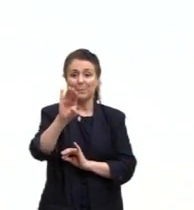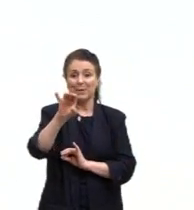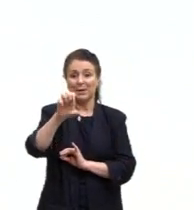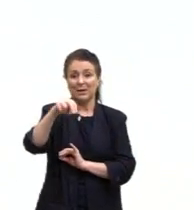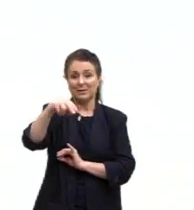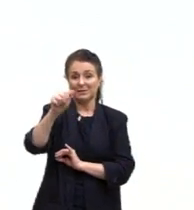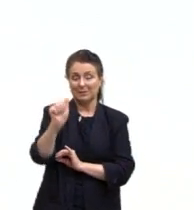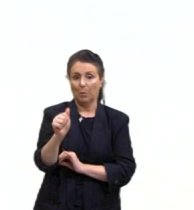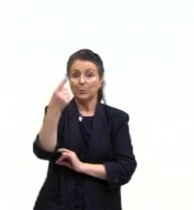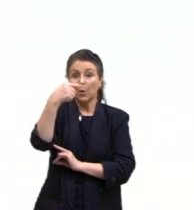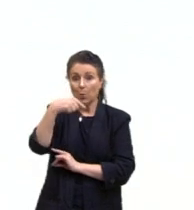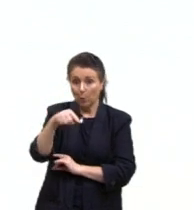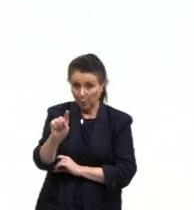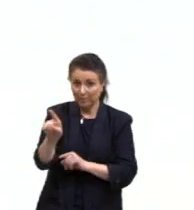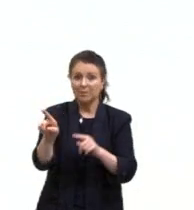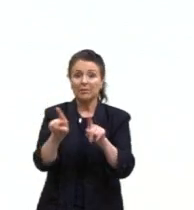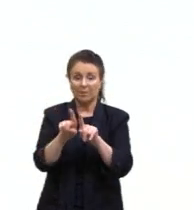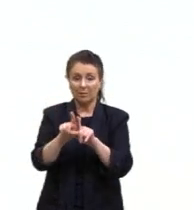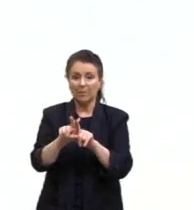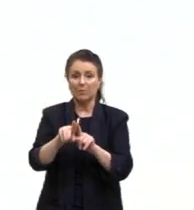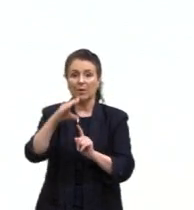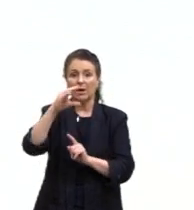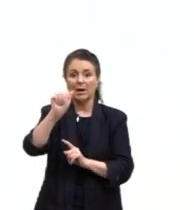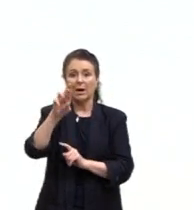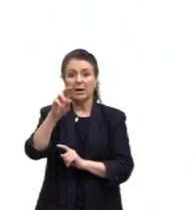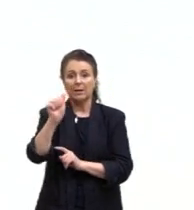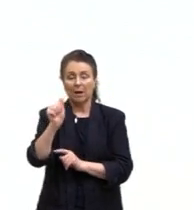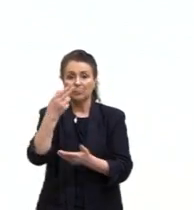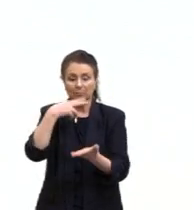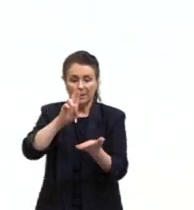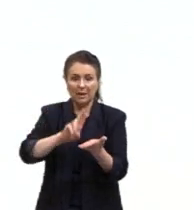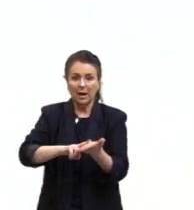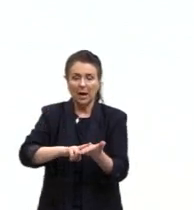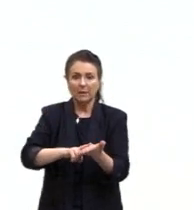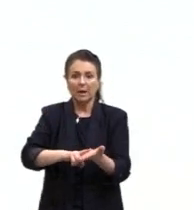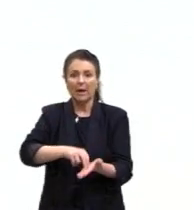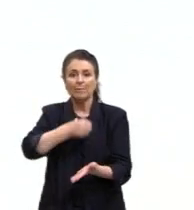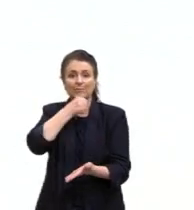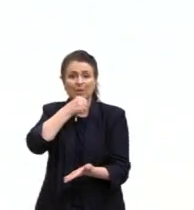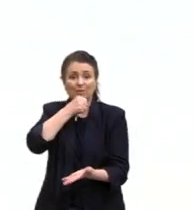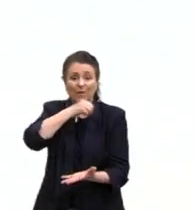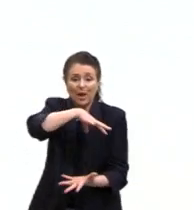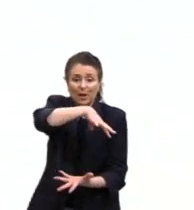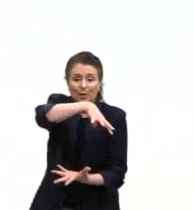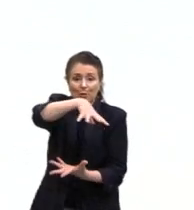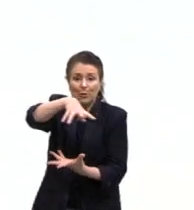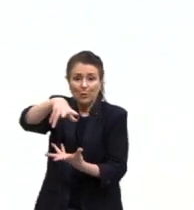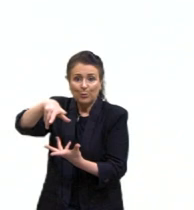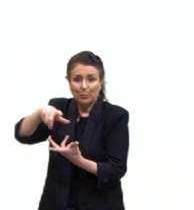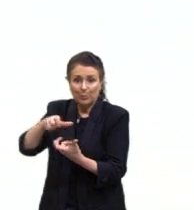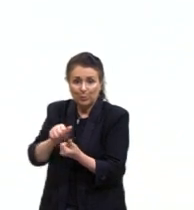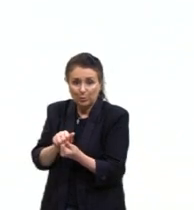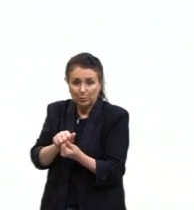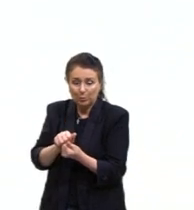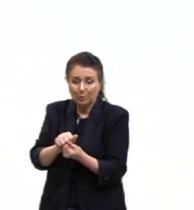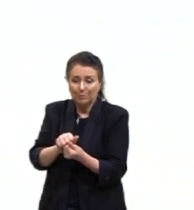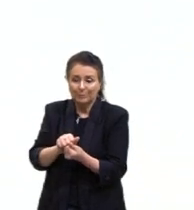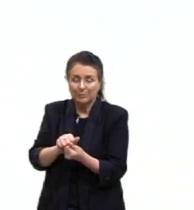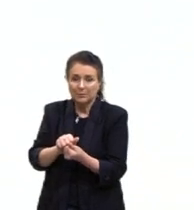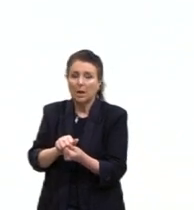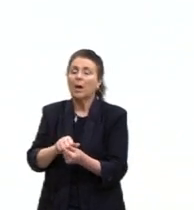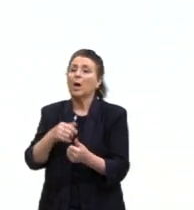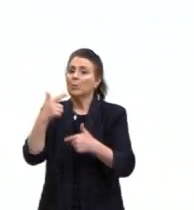Bienal do Jaider é a Carta ao Velho Mundo, um trabalho riquíssimo dele, trata-se da apropriação